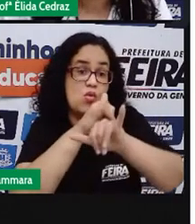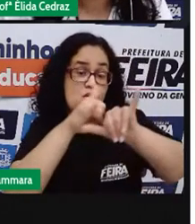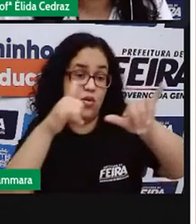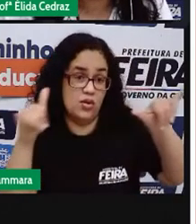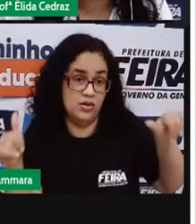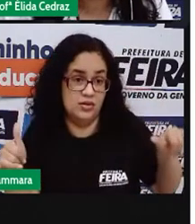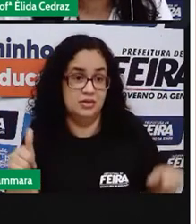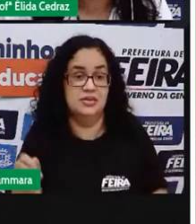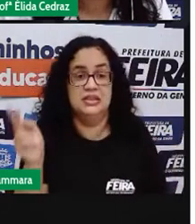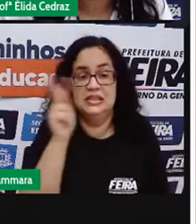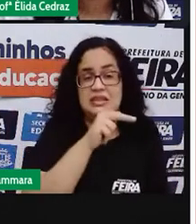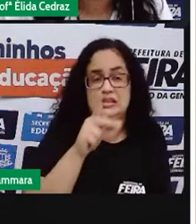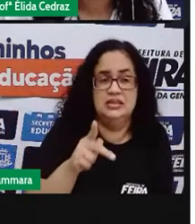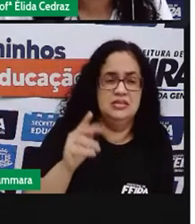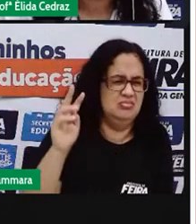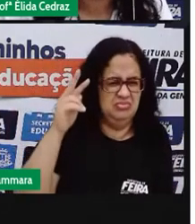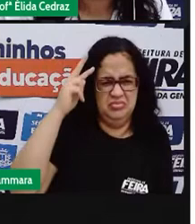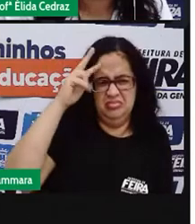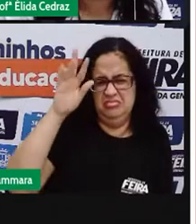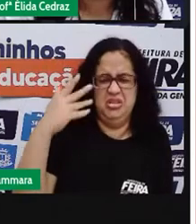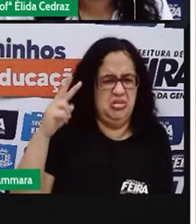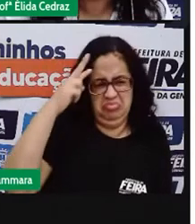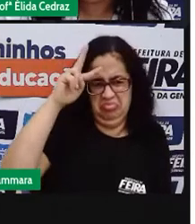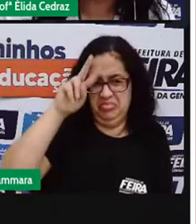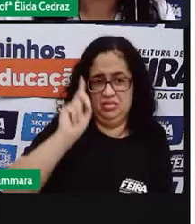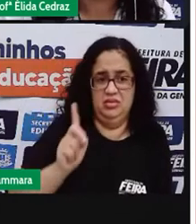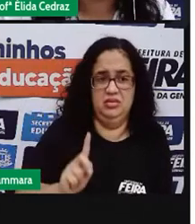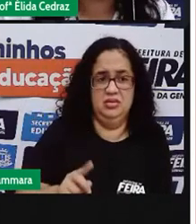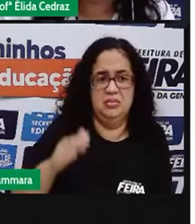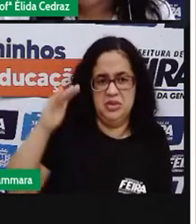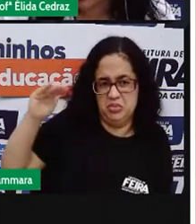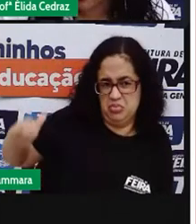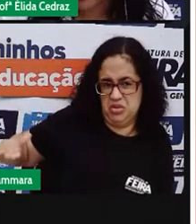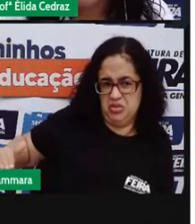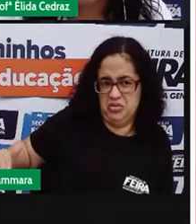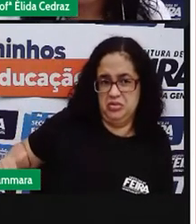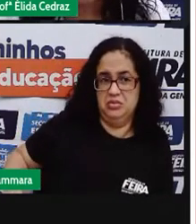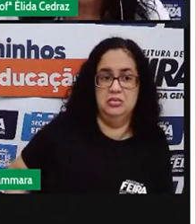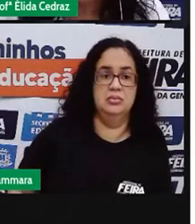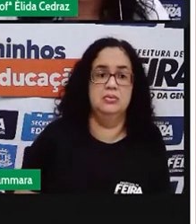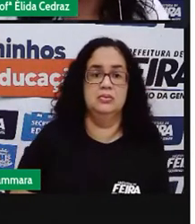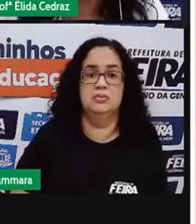Pro era neném, eu acho. Eu era bem pequenininho.